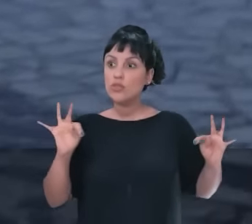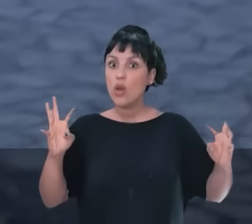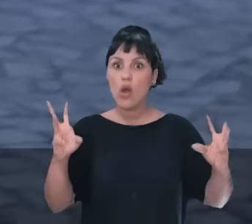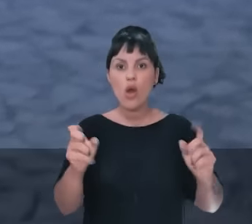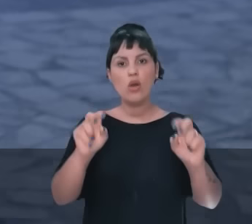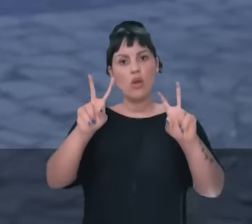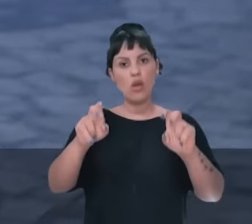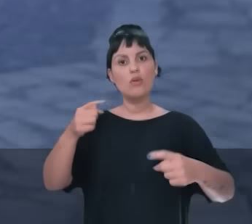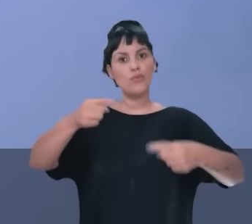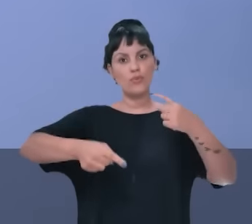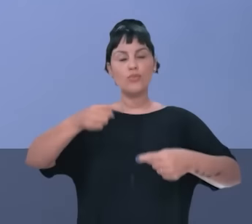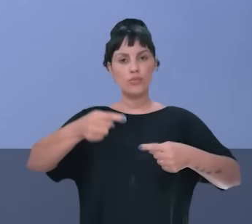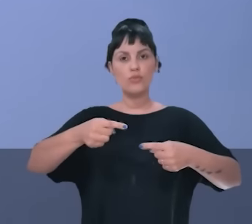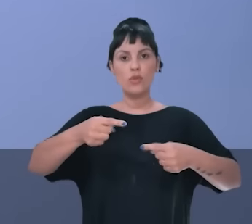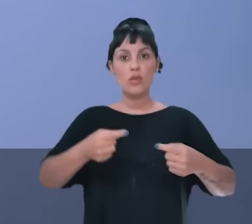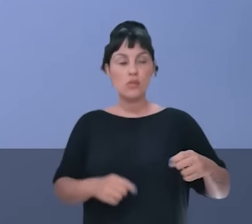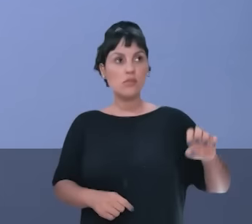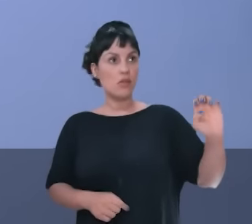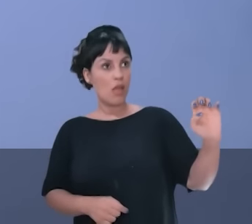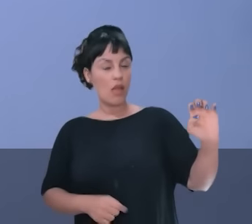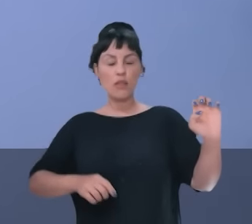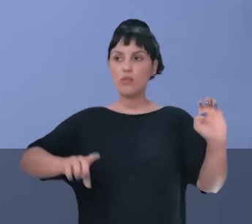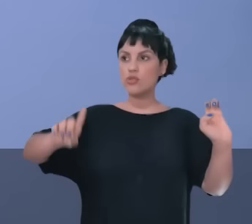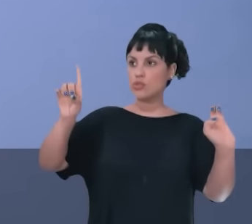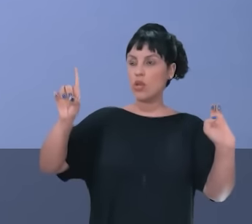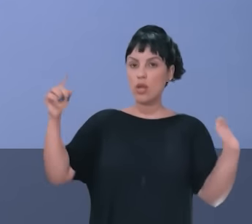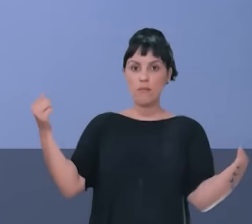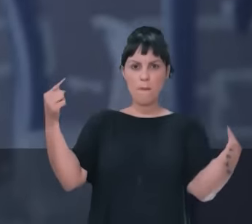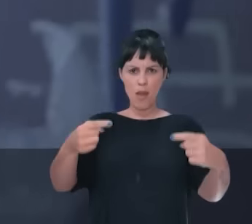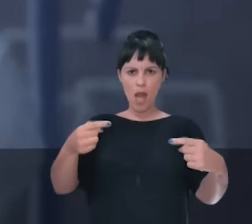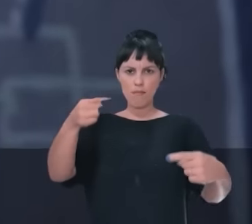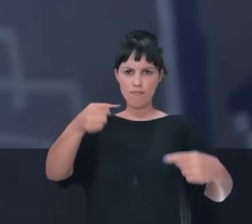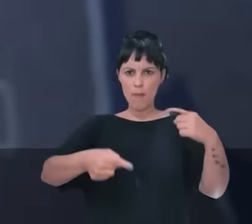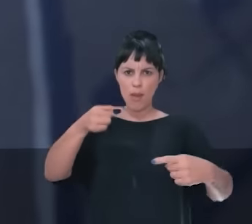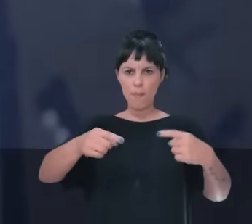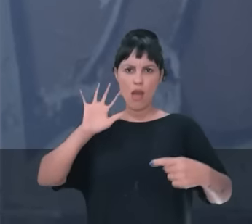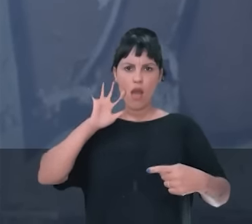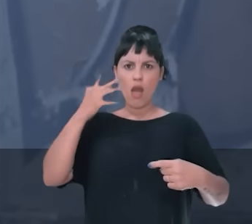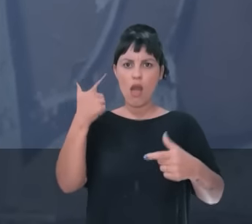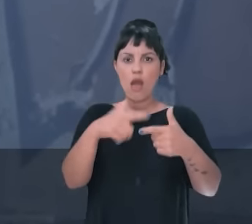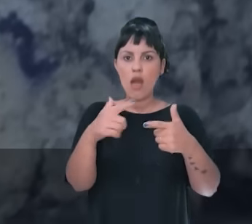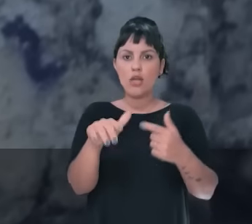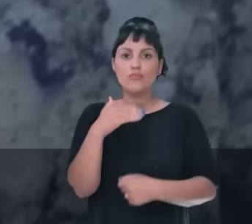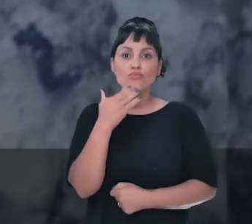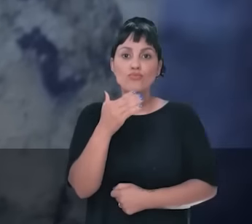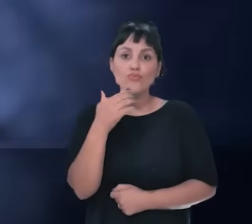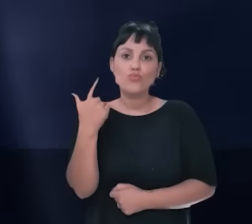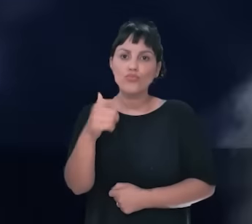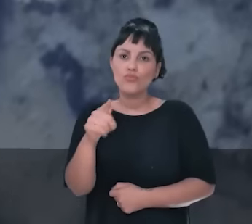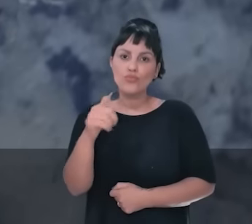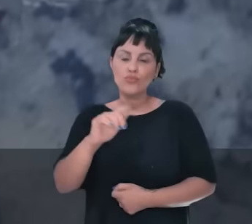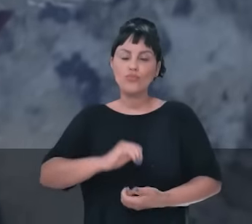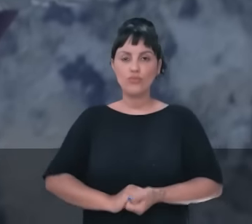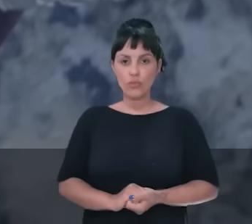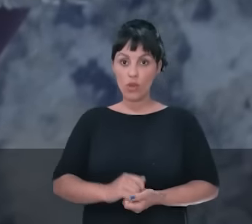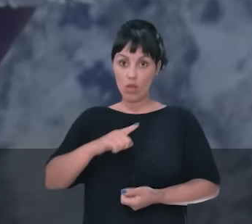fala de política. Discutem esquerda e direita e ninguém resolve os problemas. Tem